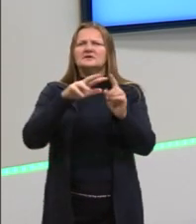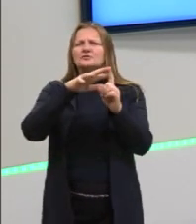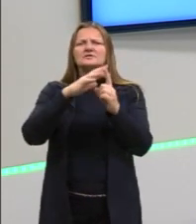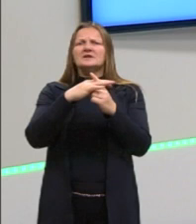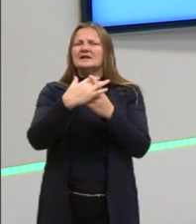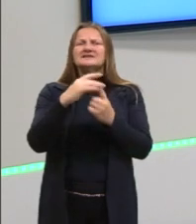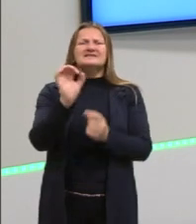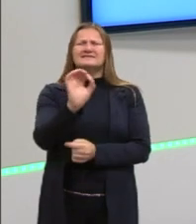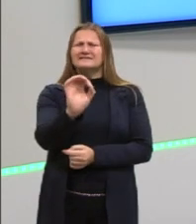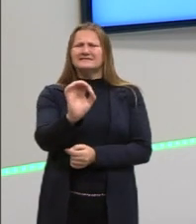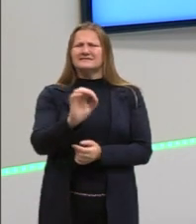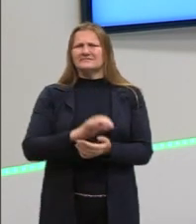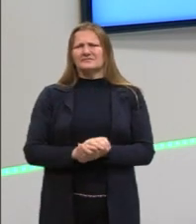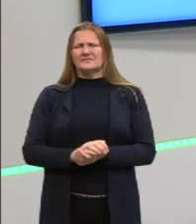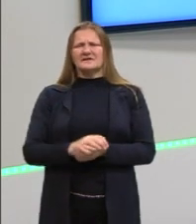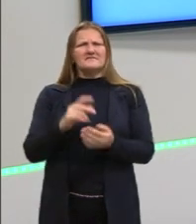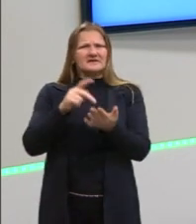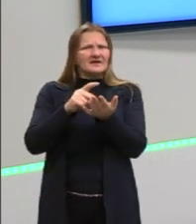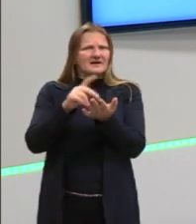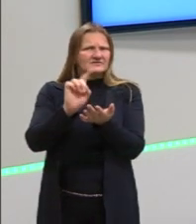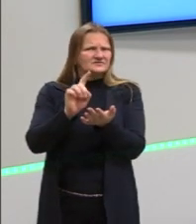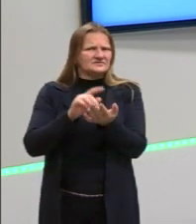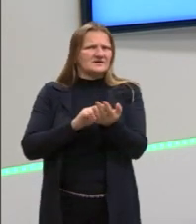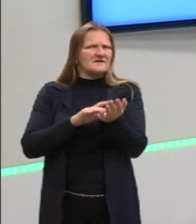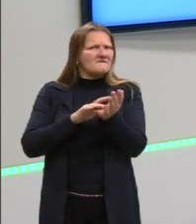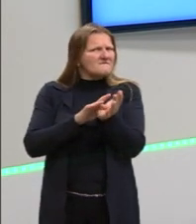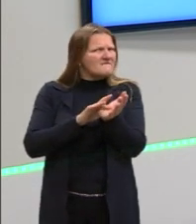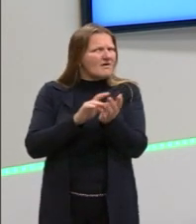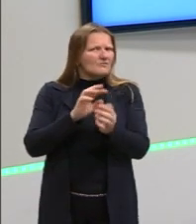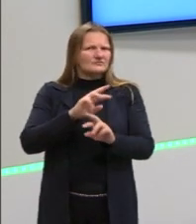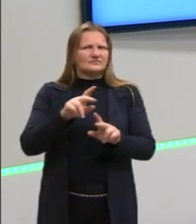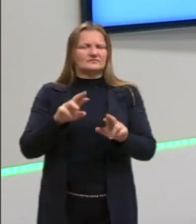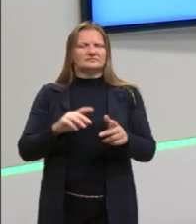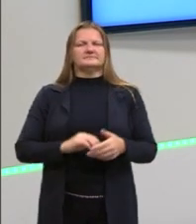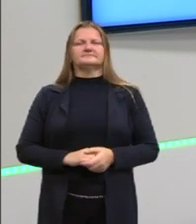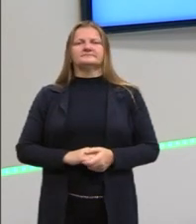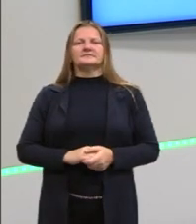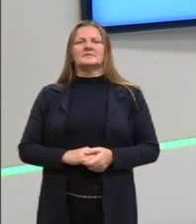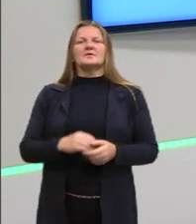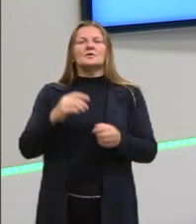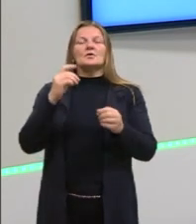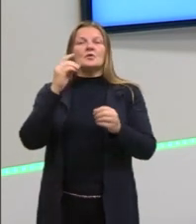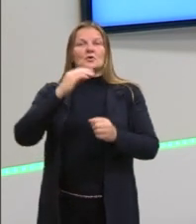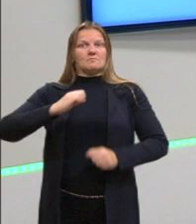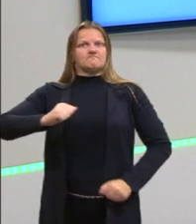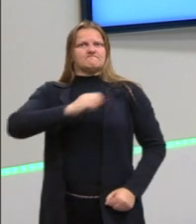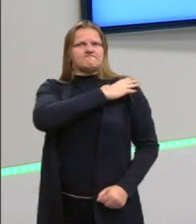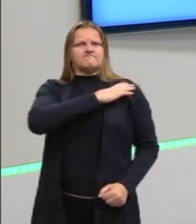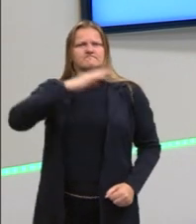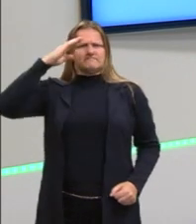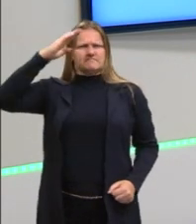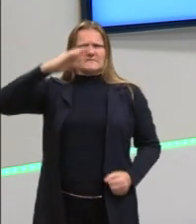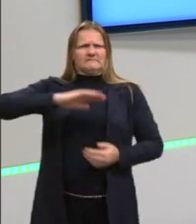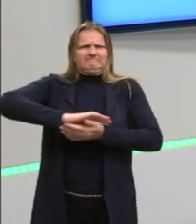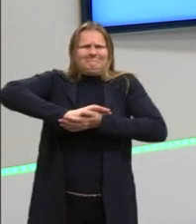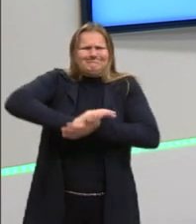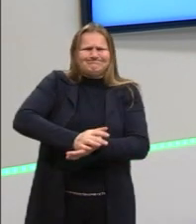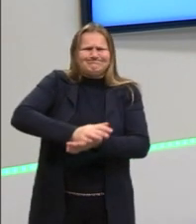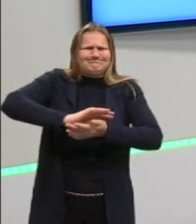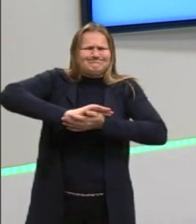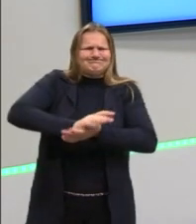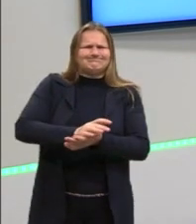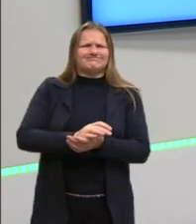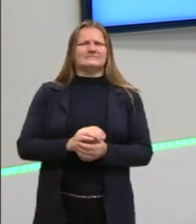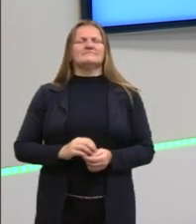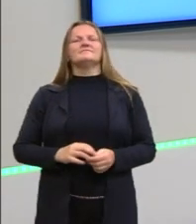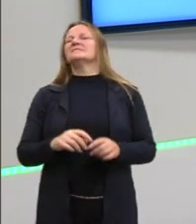Nada a ver, não tinha uma ameaça comunista no Brasil na época. Com a ditadura militar, com a tortura, a perseguição,